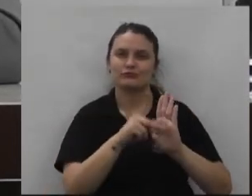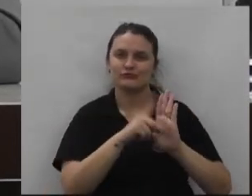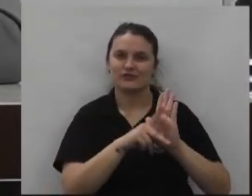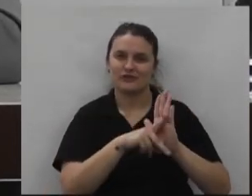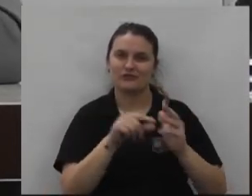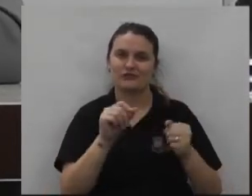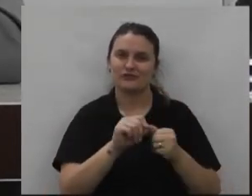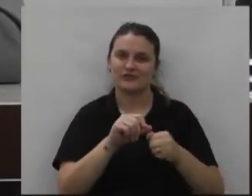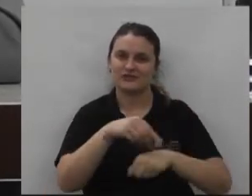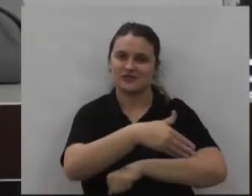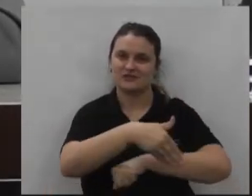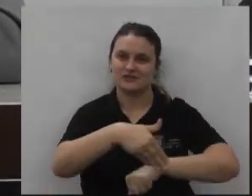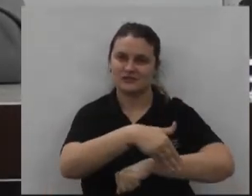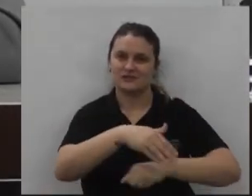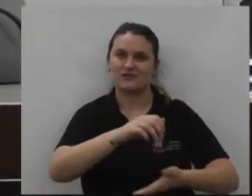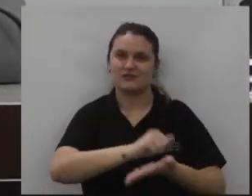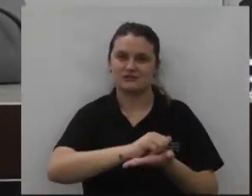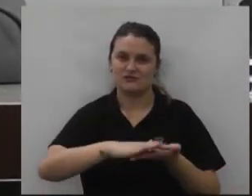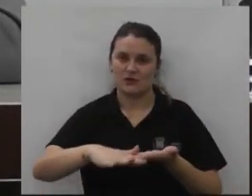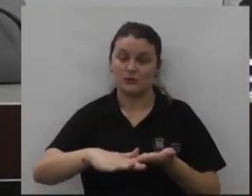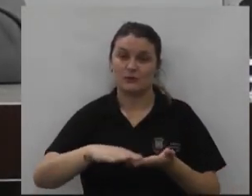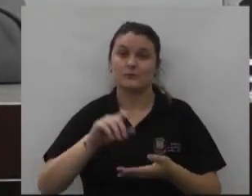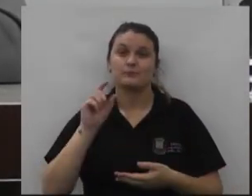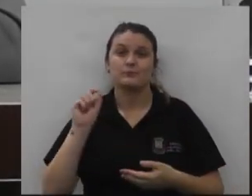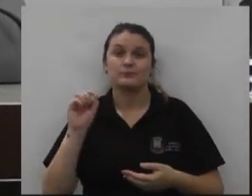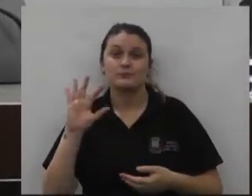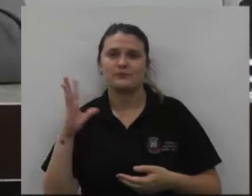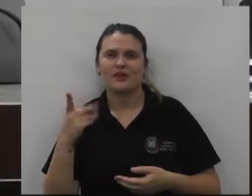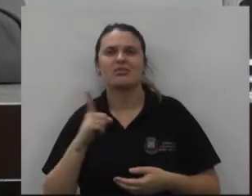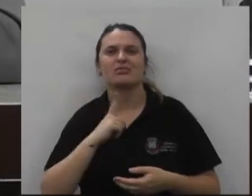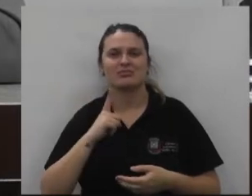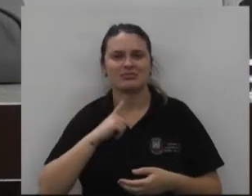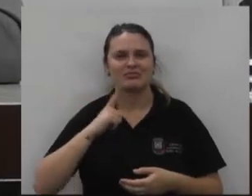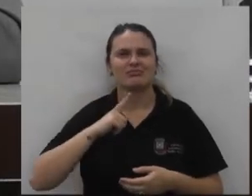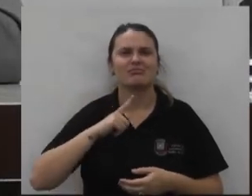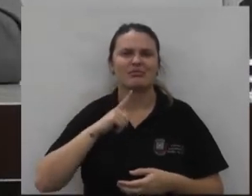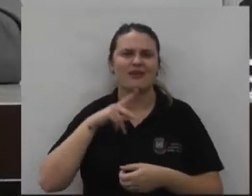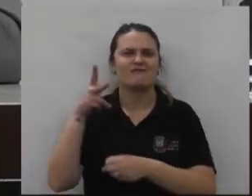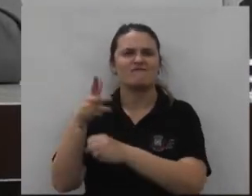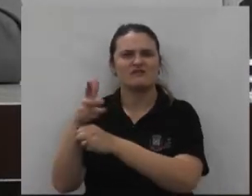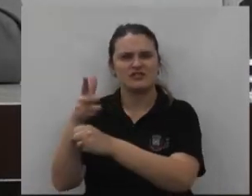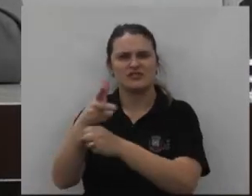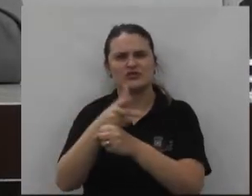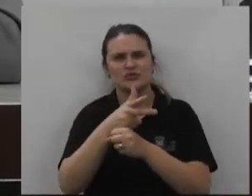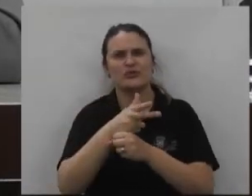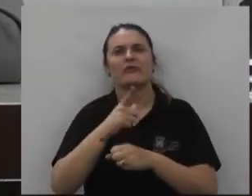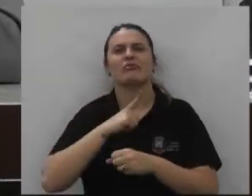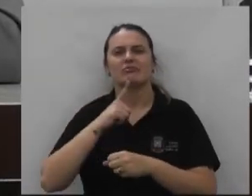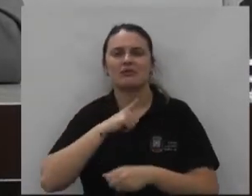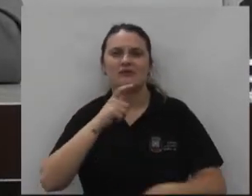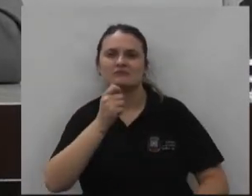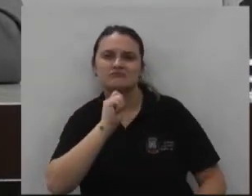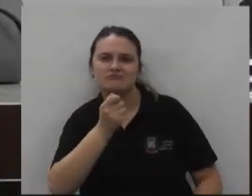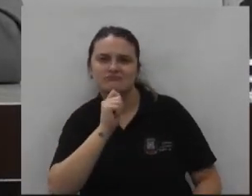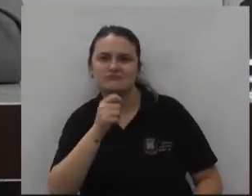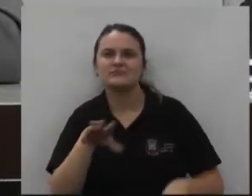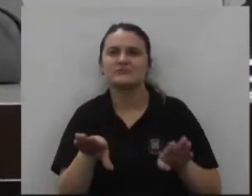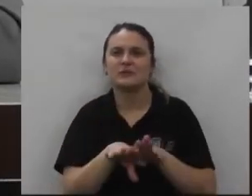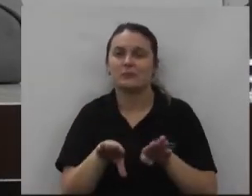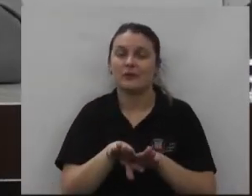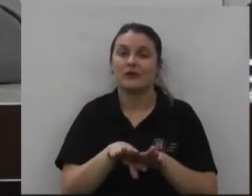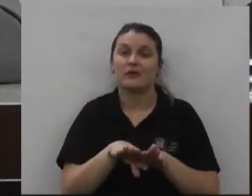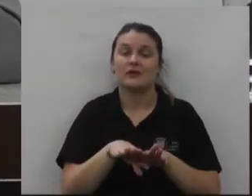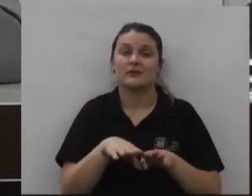aquela avenida e o que que acontece inclusive tem vídeos gravados tem reportagens também